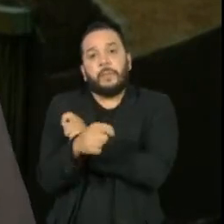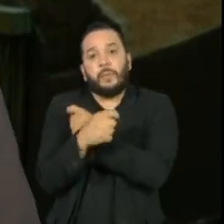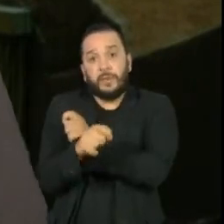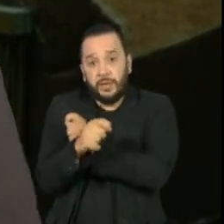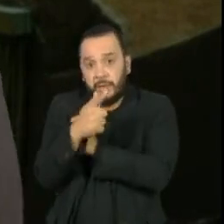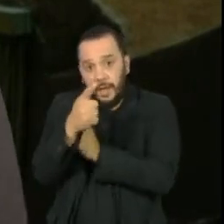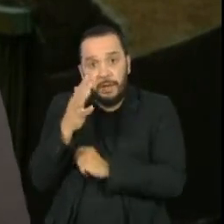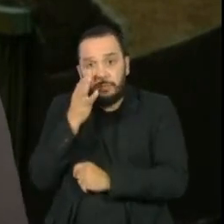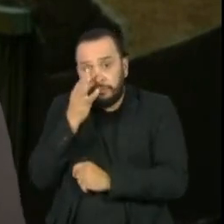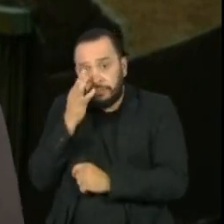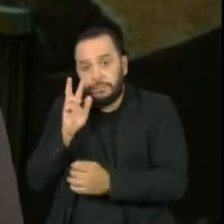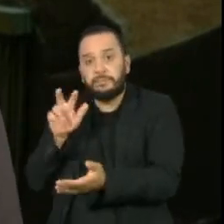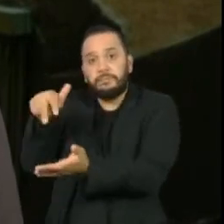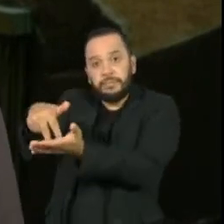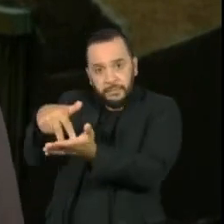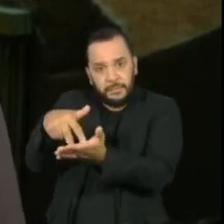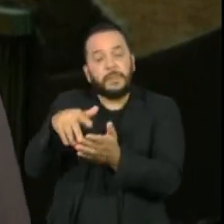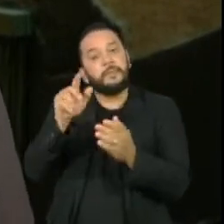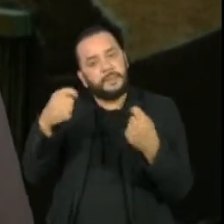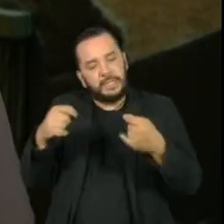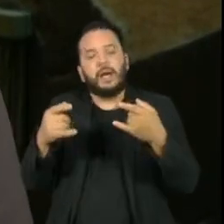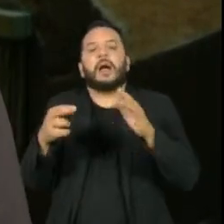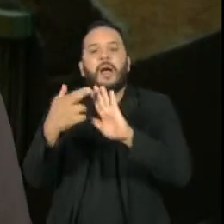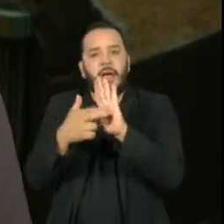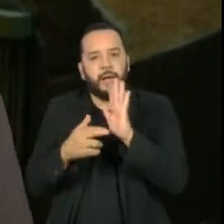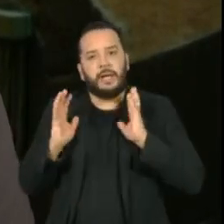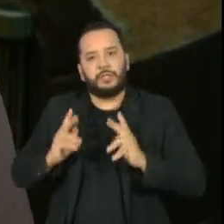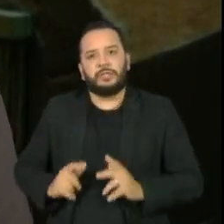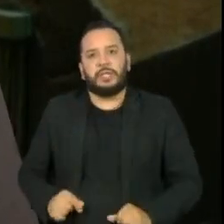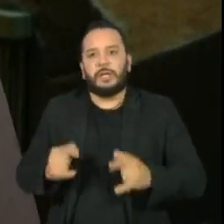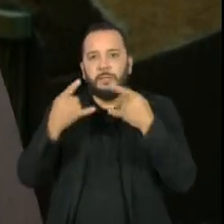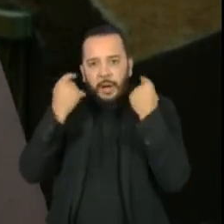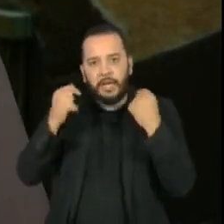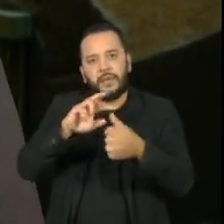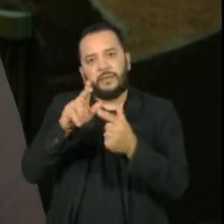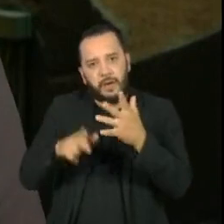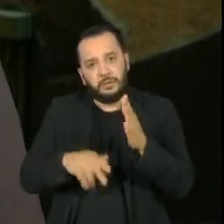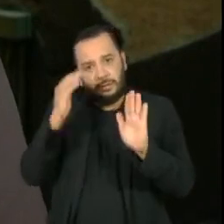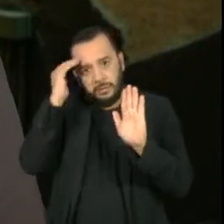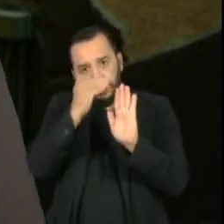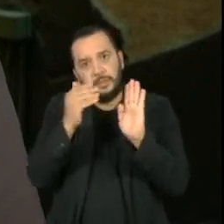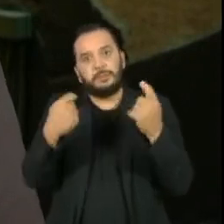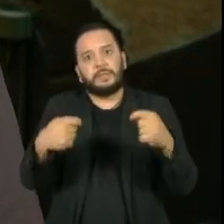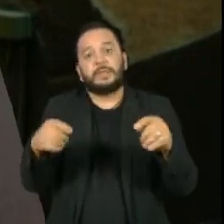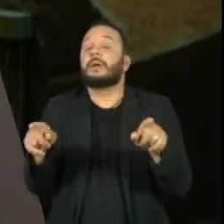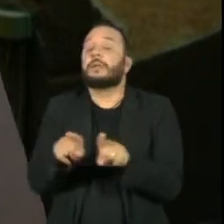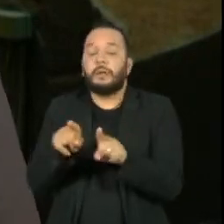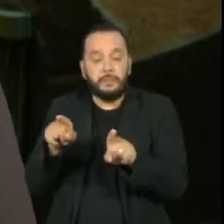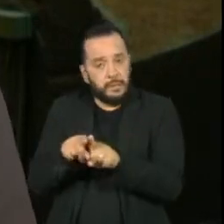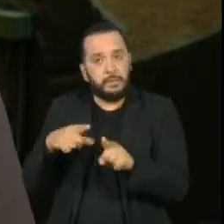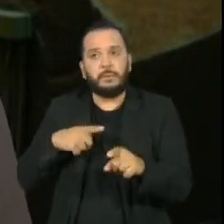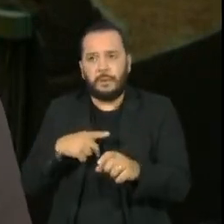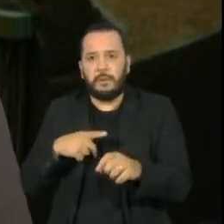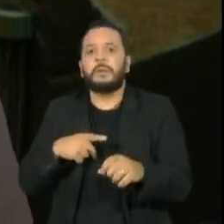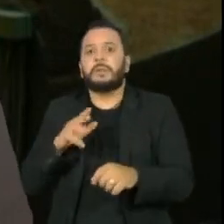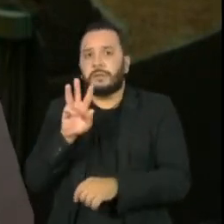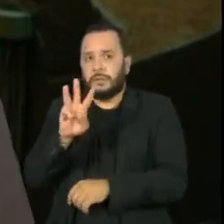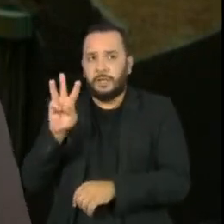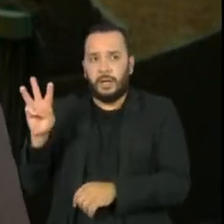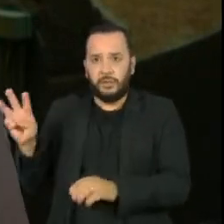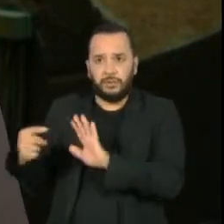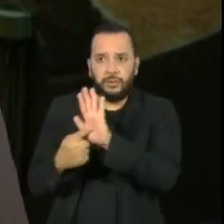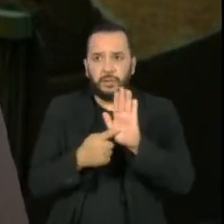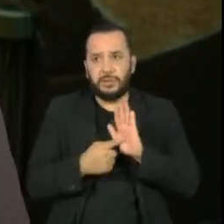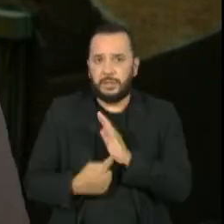presencial terá todos os protocolos sanitários disponíveis aqui para quem vier, mas também o evento será transmitido pelo site